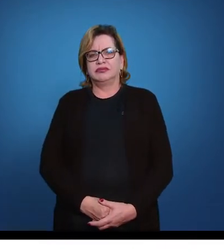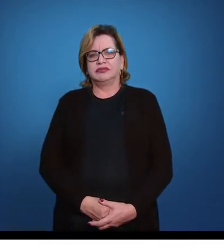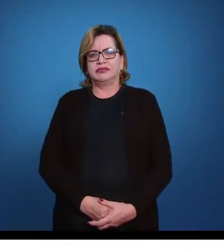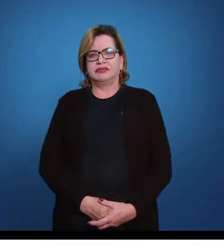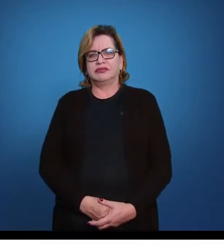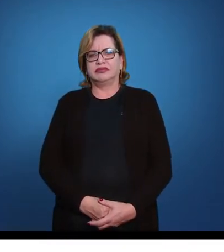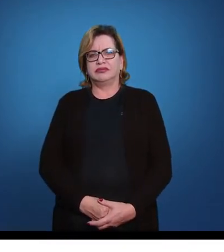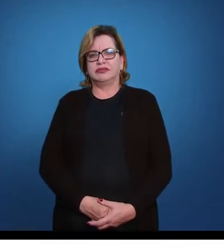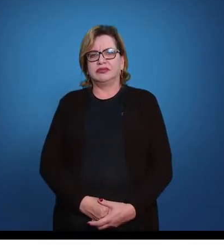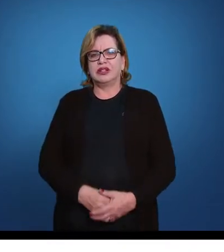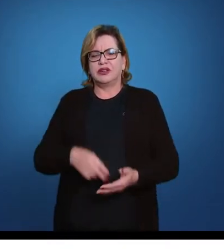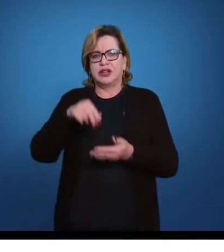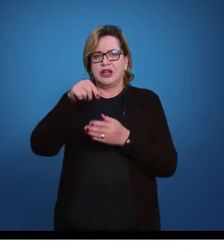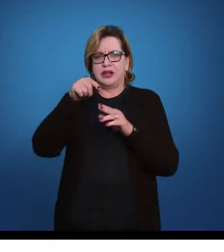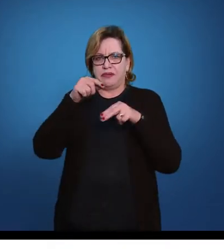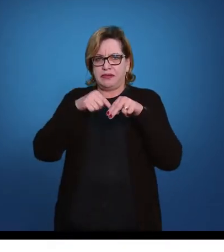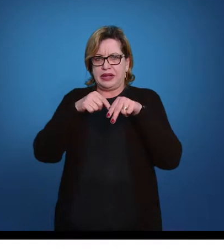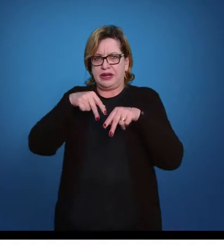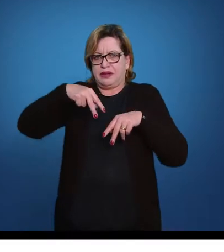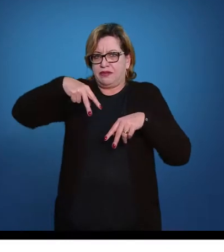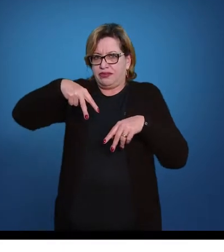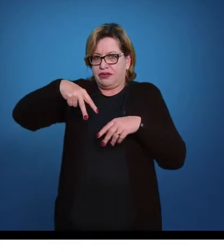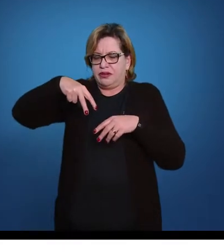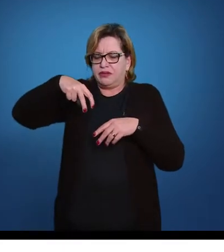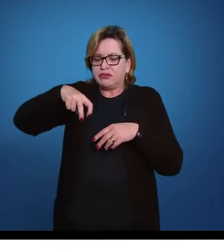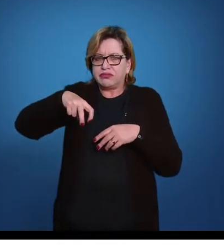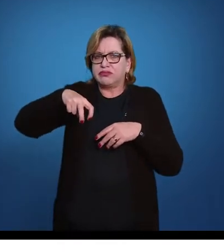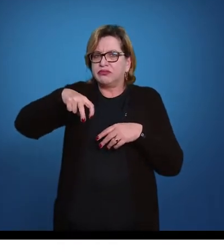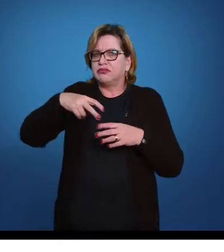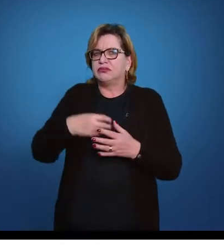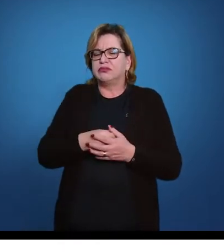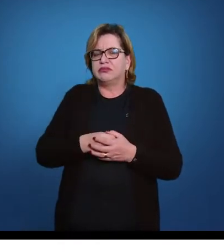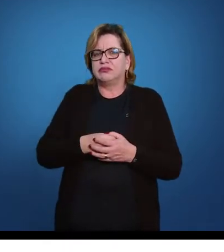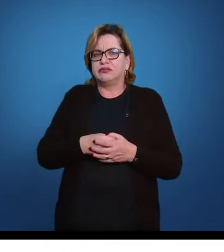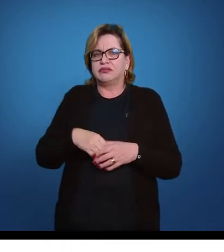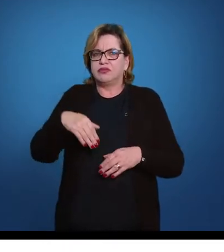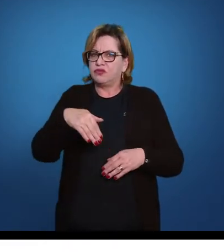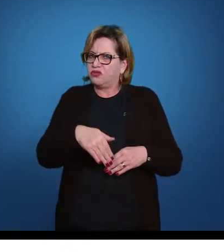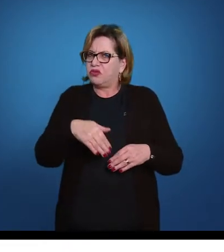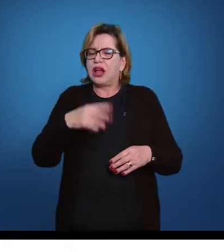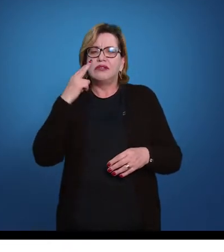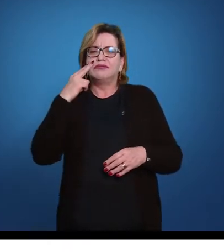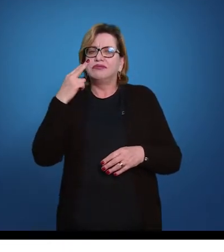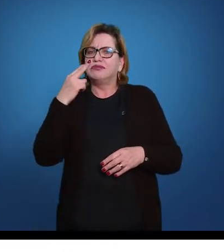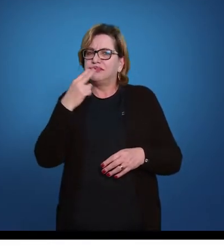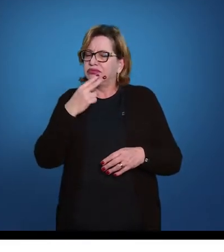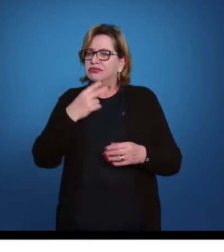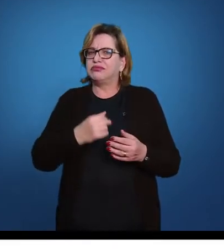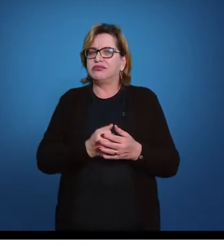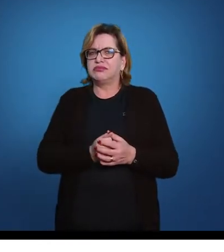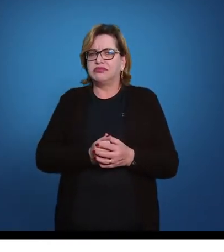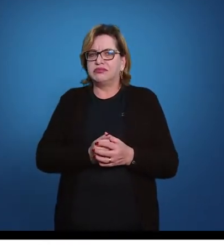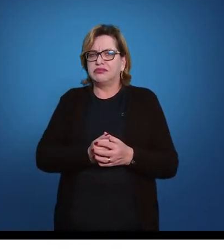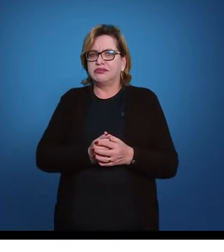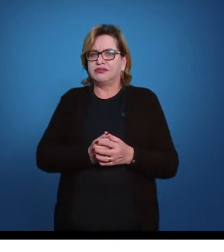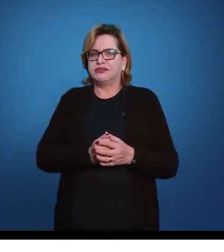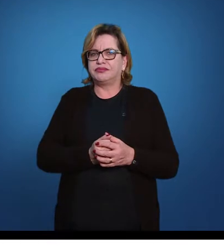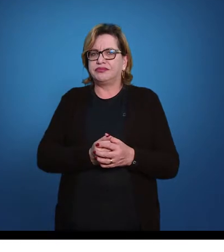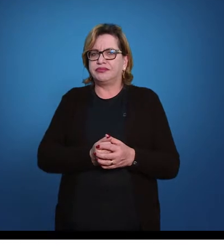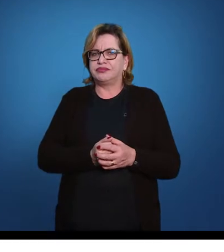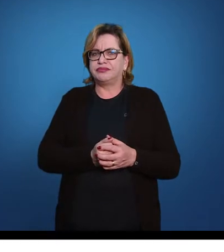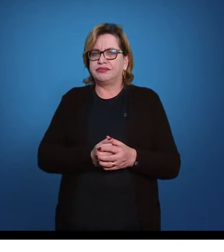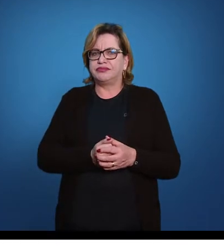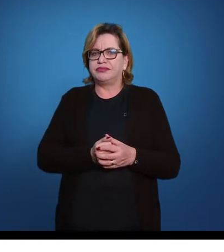Afasta um pouquinho as pernas, flexiona o joelho, toca as mãos lá no chão e ergue o quadril.